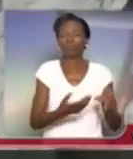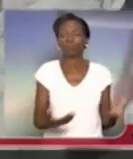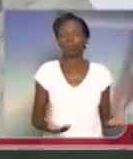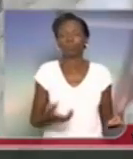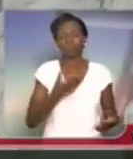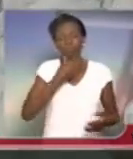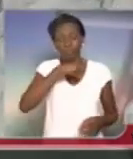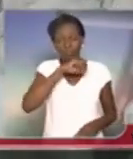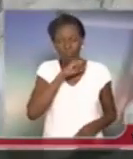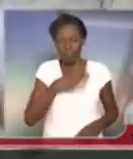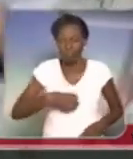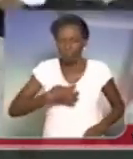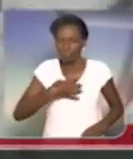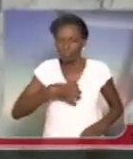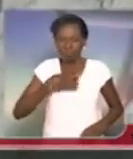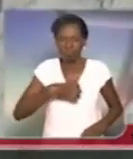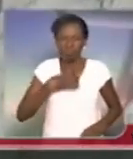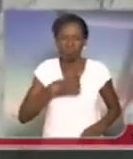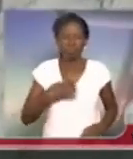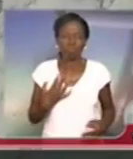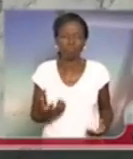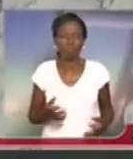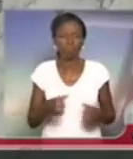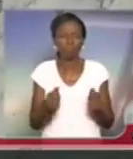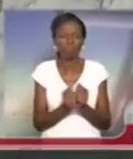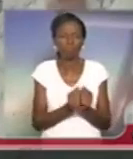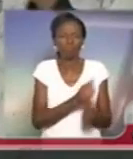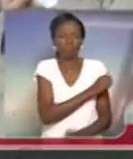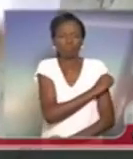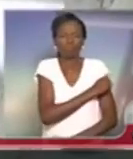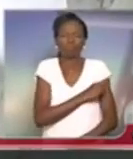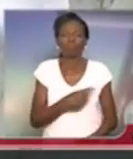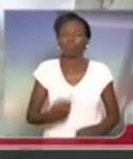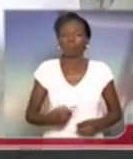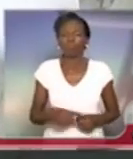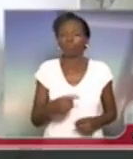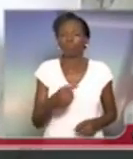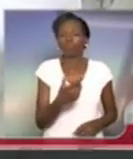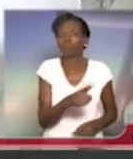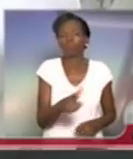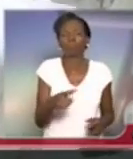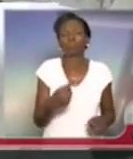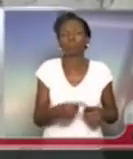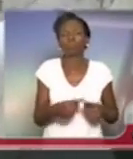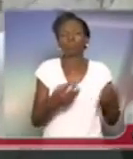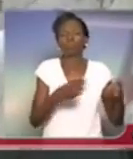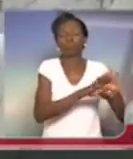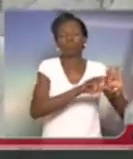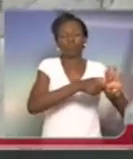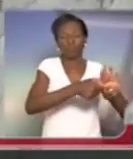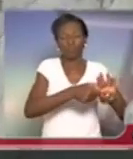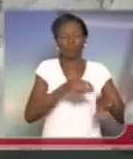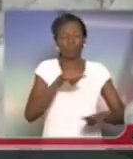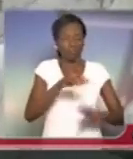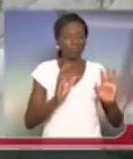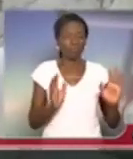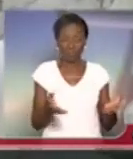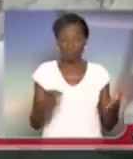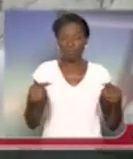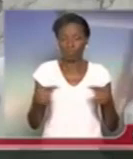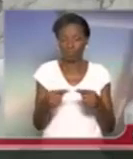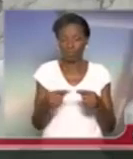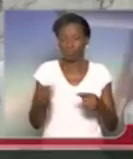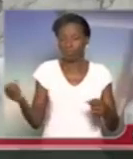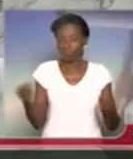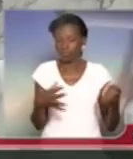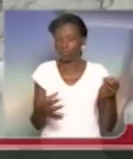revoltaram com os alunos e houve uma ocupação. A escola está ocupada, porque não há nenhum motivo para o fechamento de uma escola que já é reorganizada,